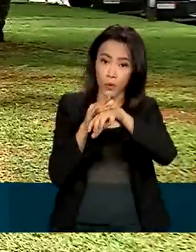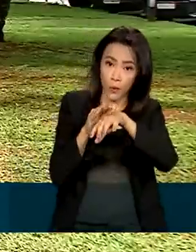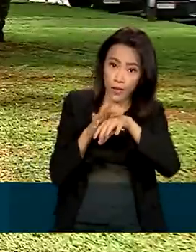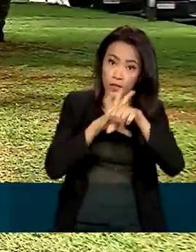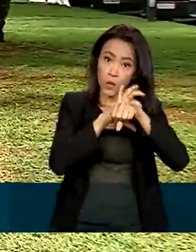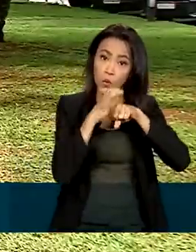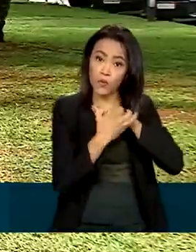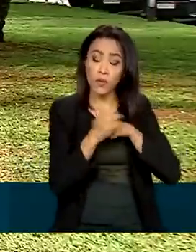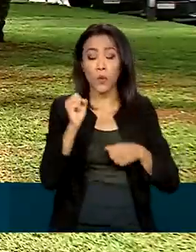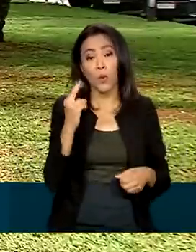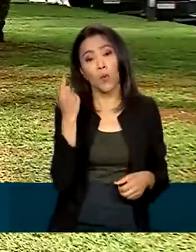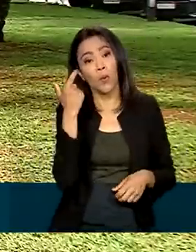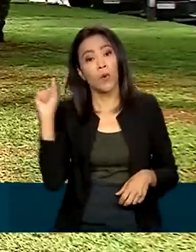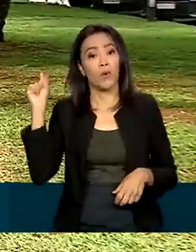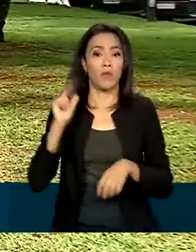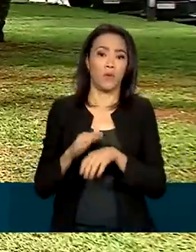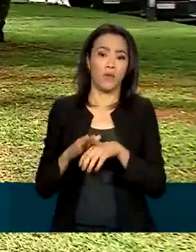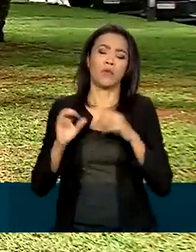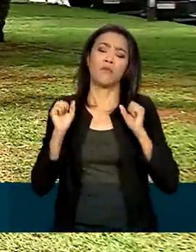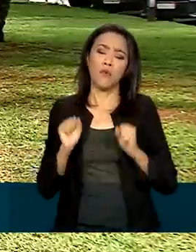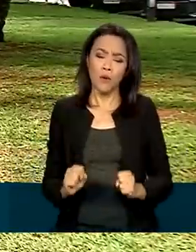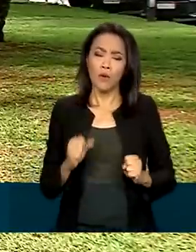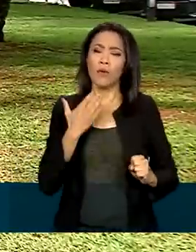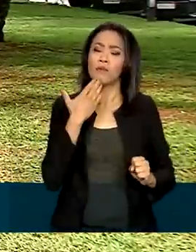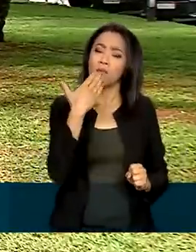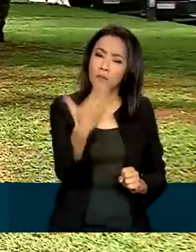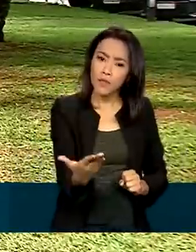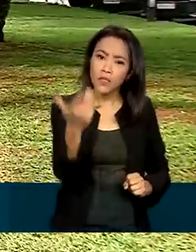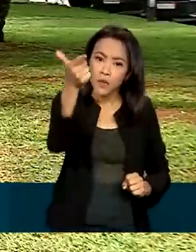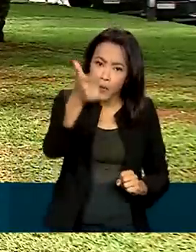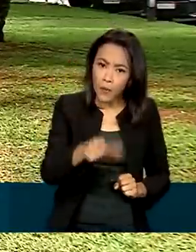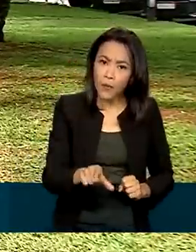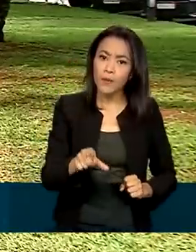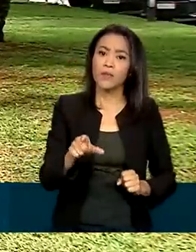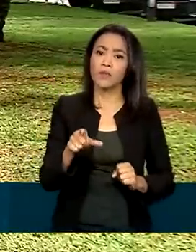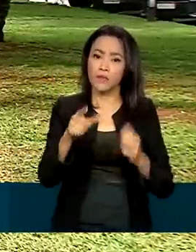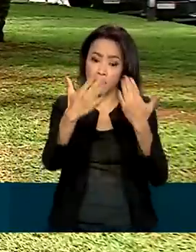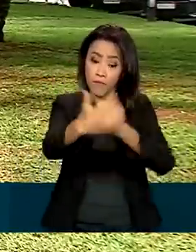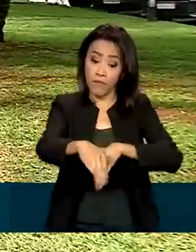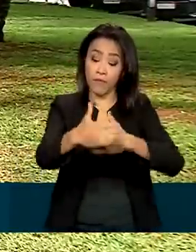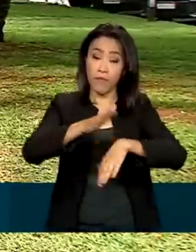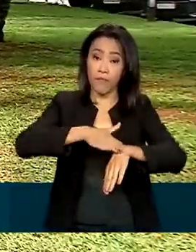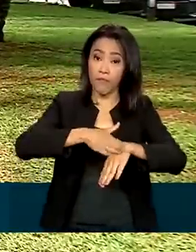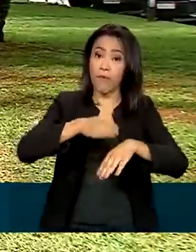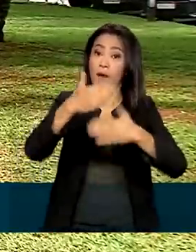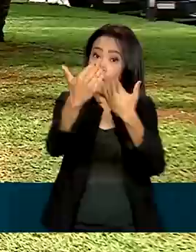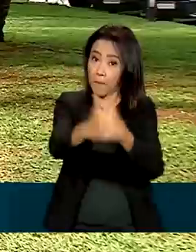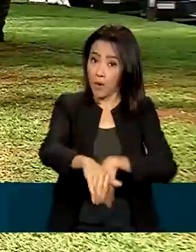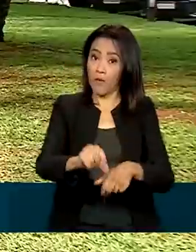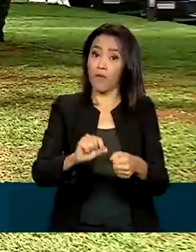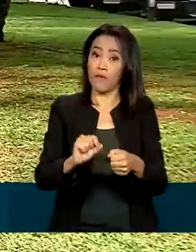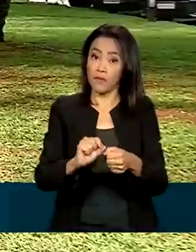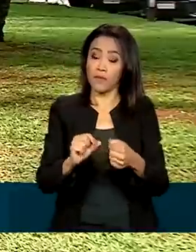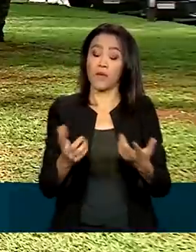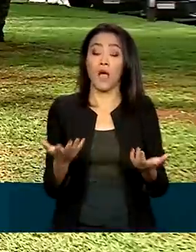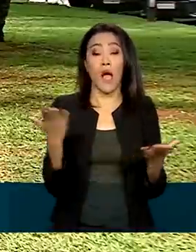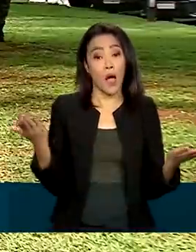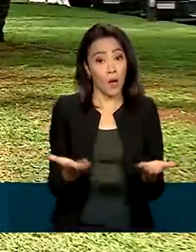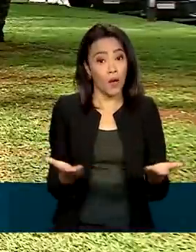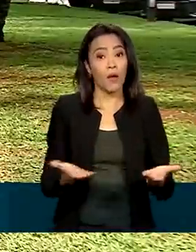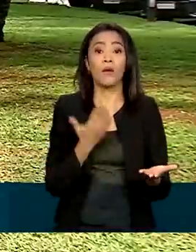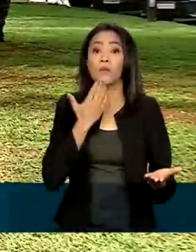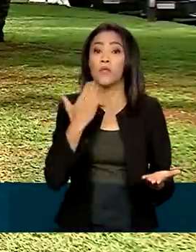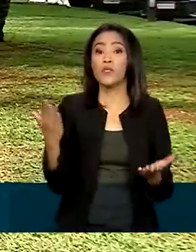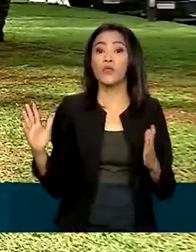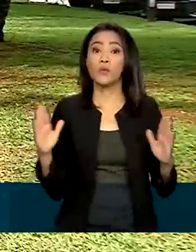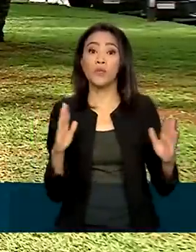infectocontagiosa, pode pedir a participação na reaplicação do exame. Agora, atenção, esse pedido deve ser feito